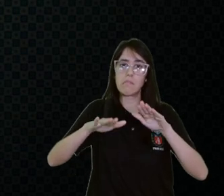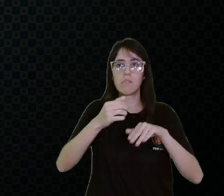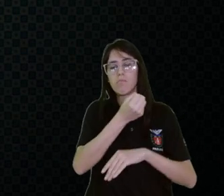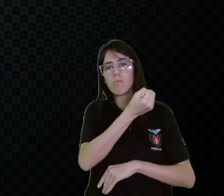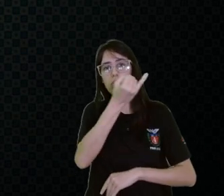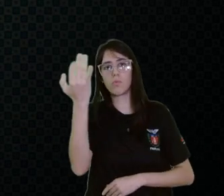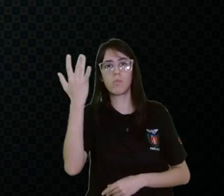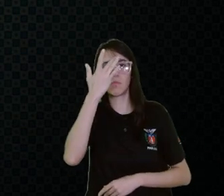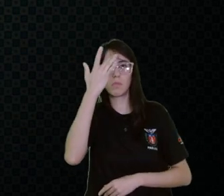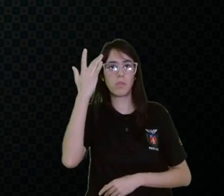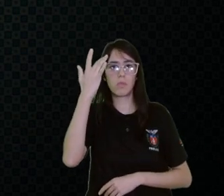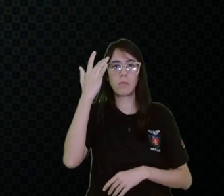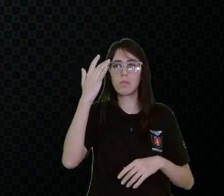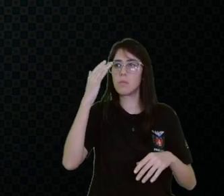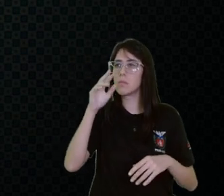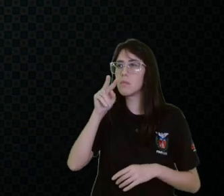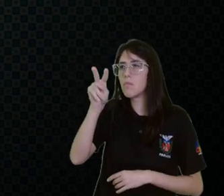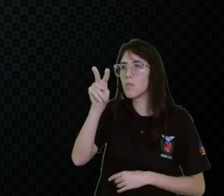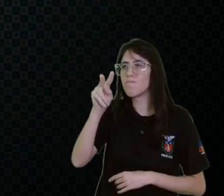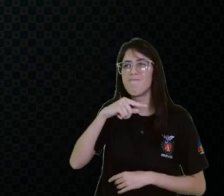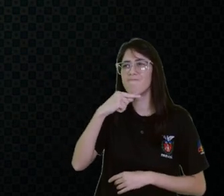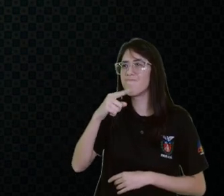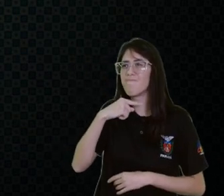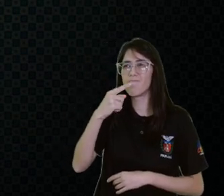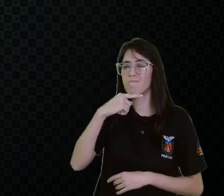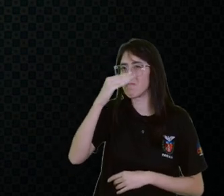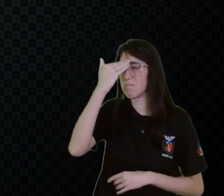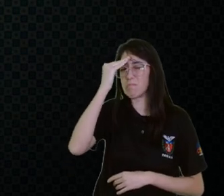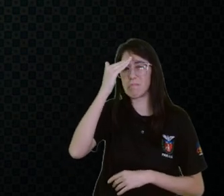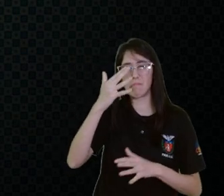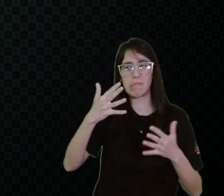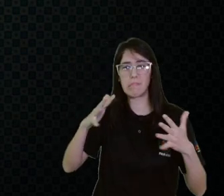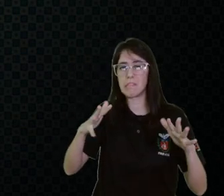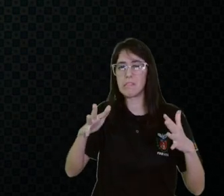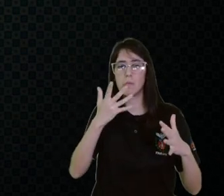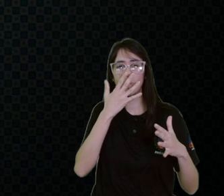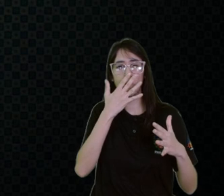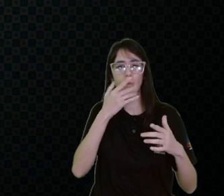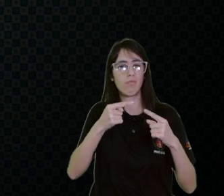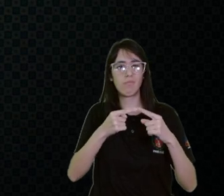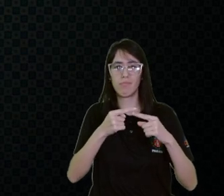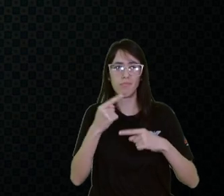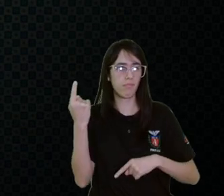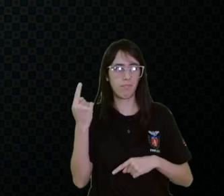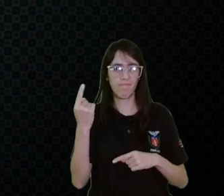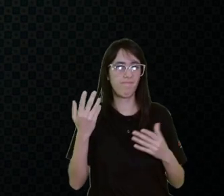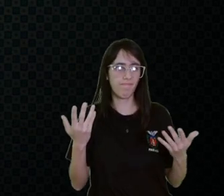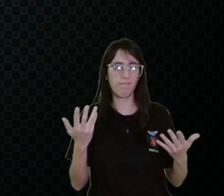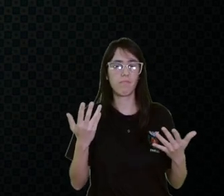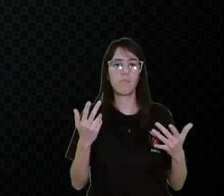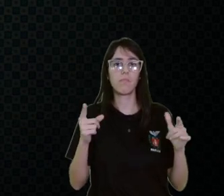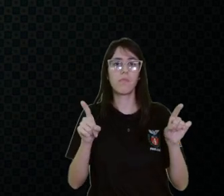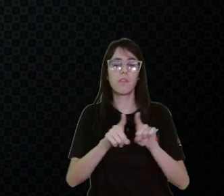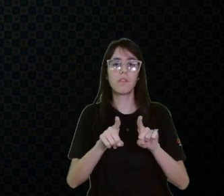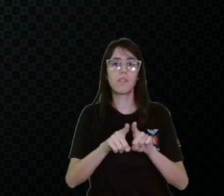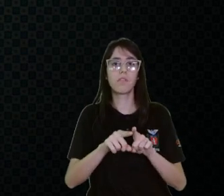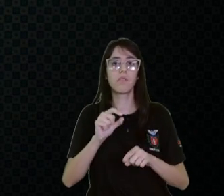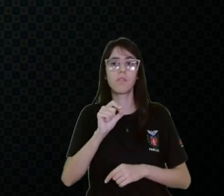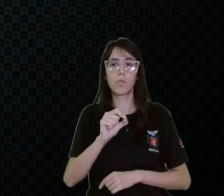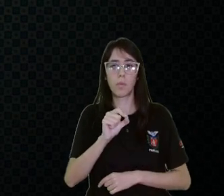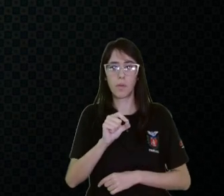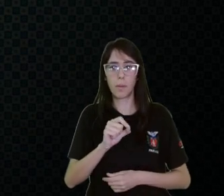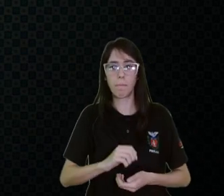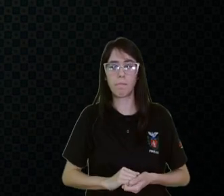conseguissem visualizar, entender o que estava escrito. Desde indicadores,